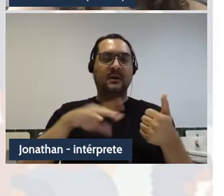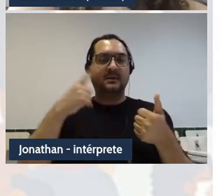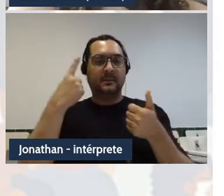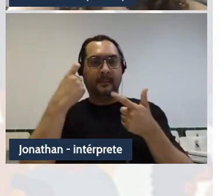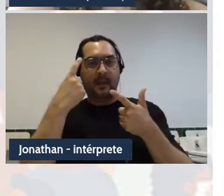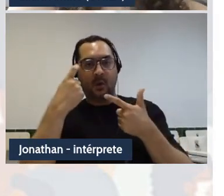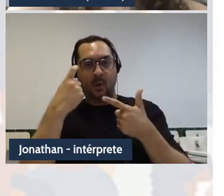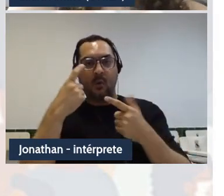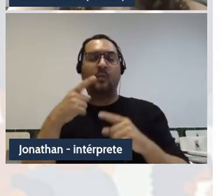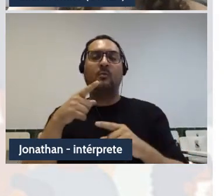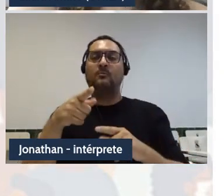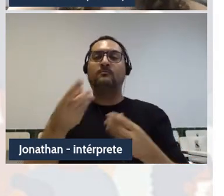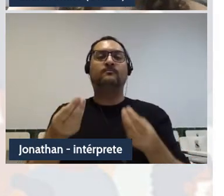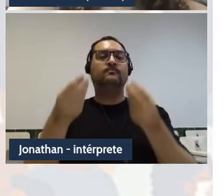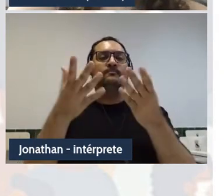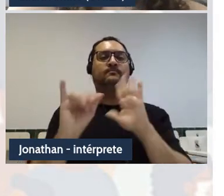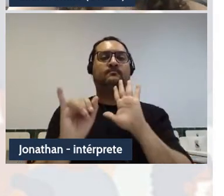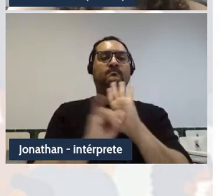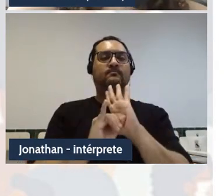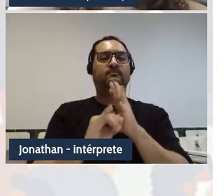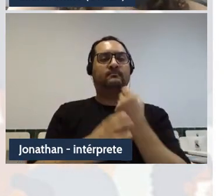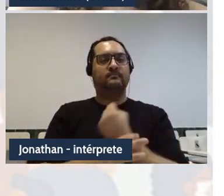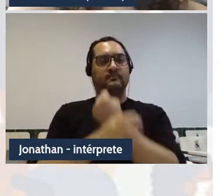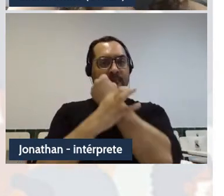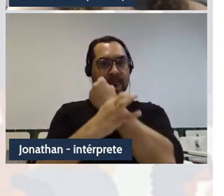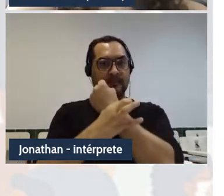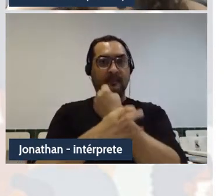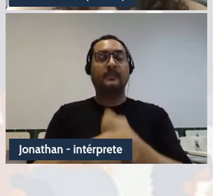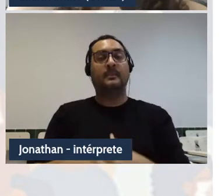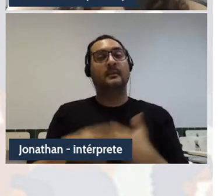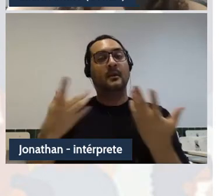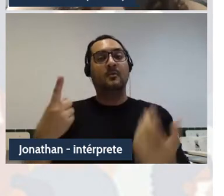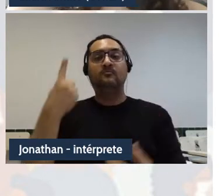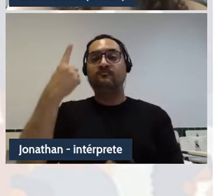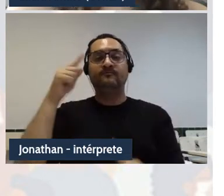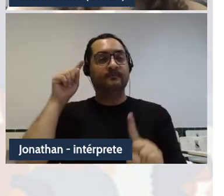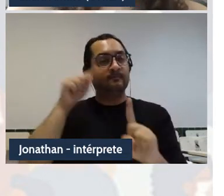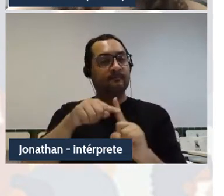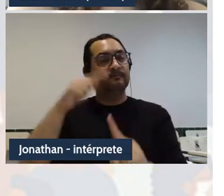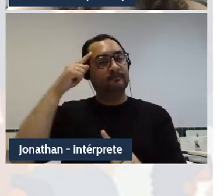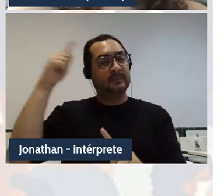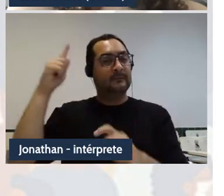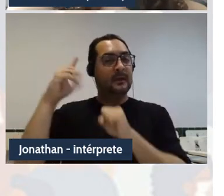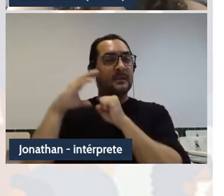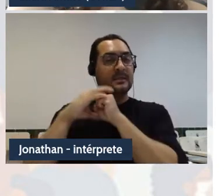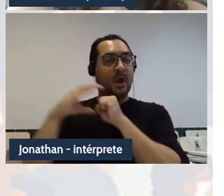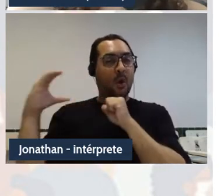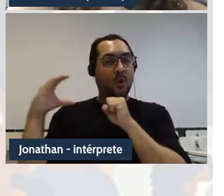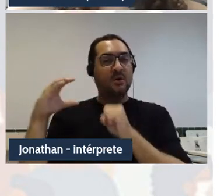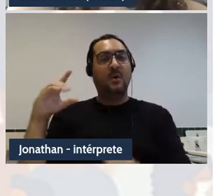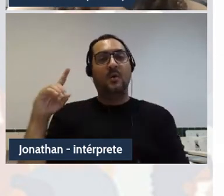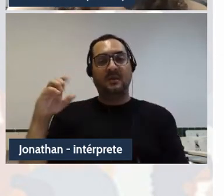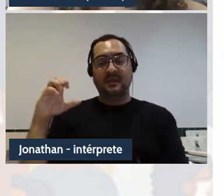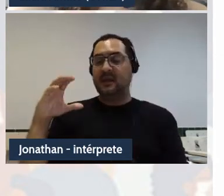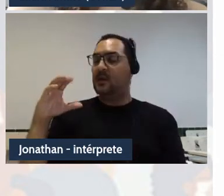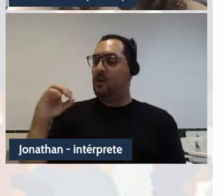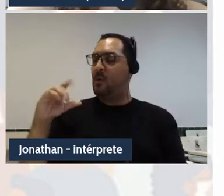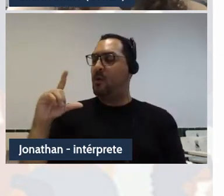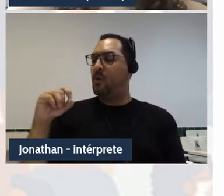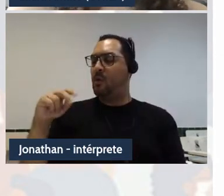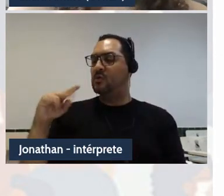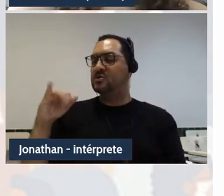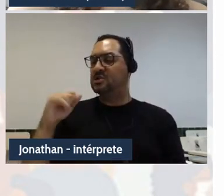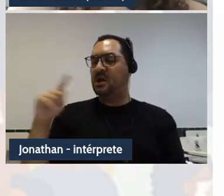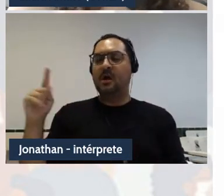Nesse sentido, um dos pontos que provocam pensar e agir decolonial é a presença constante e intermitente das